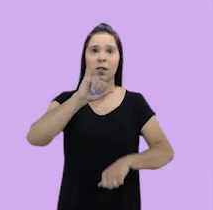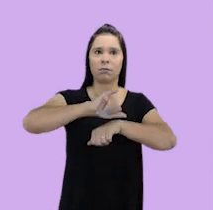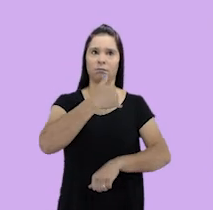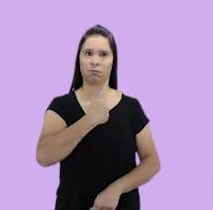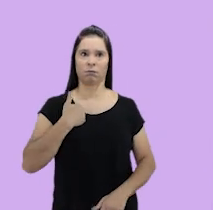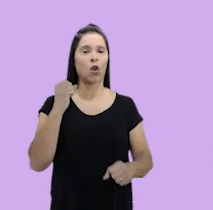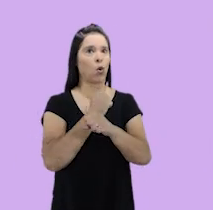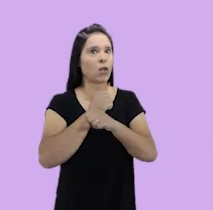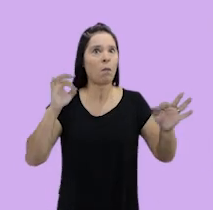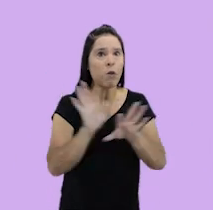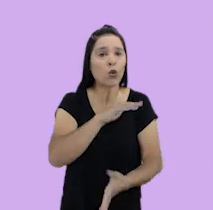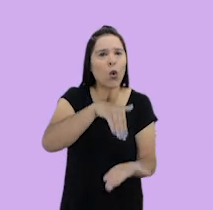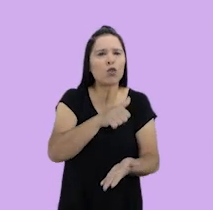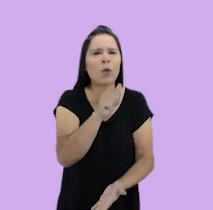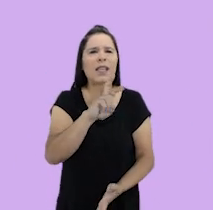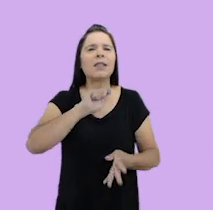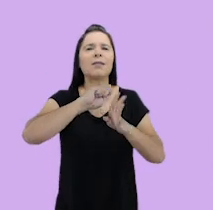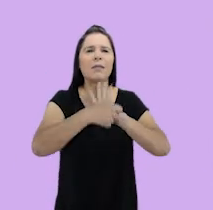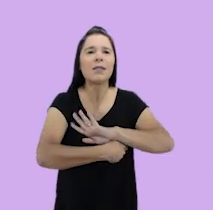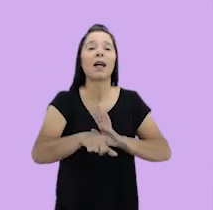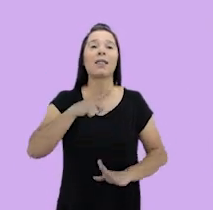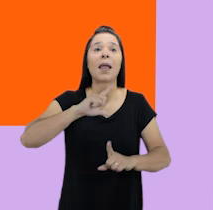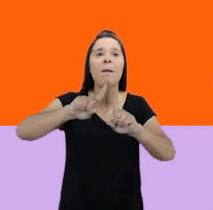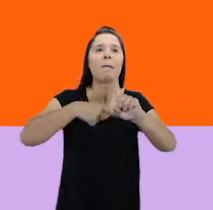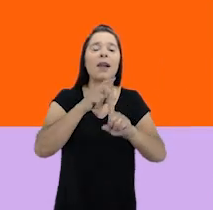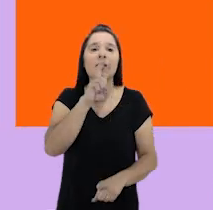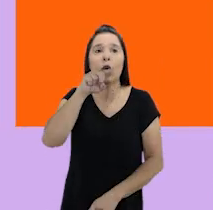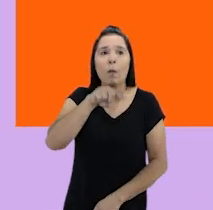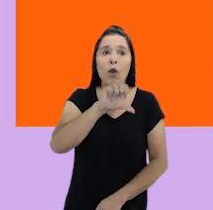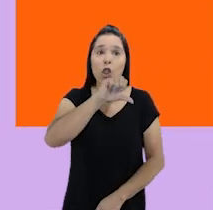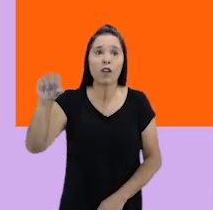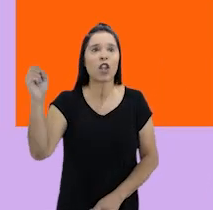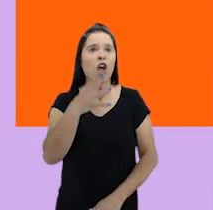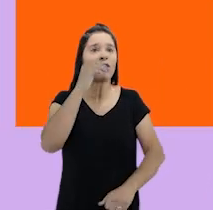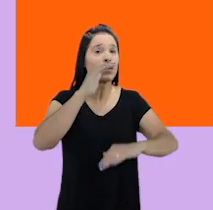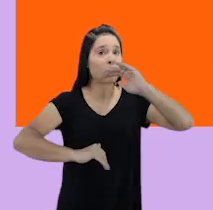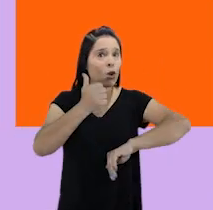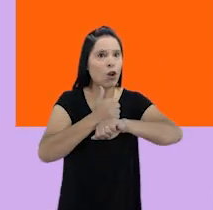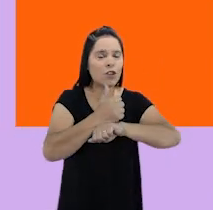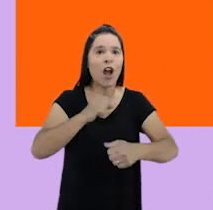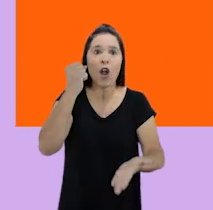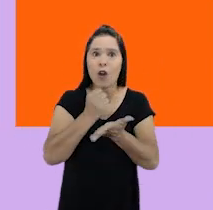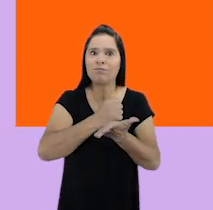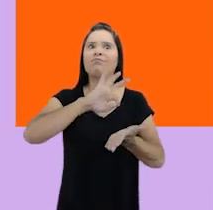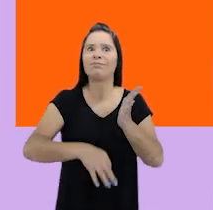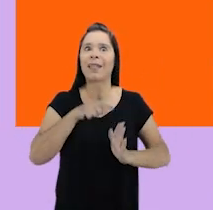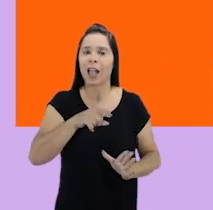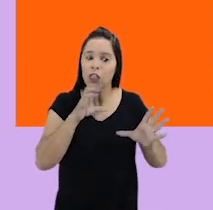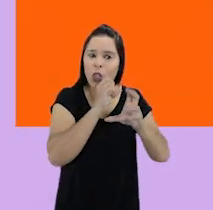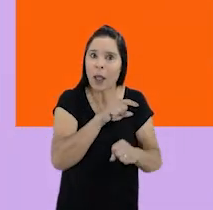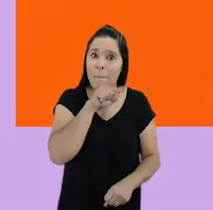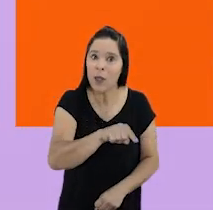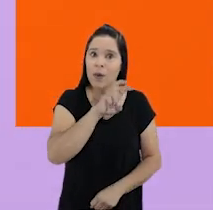novos centros de saúde construídos nos últimos 15 meses. Mais de 5.900 novos profissionais de saúde contratados,